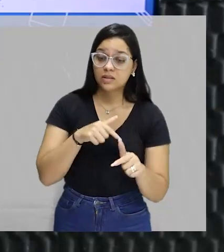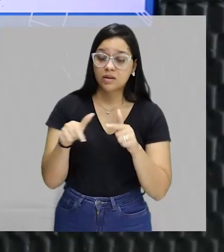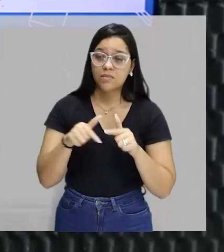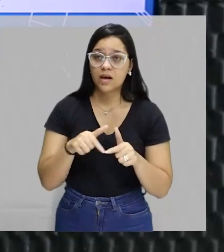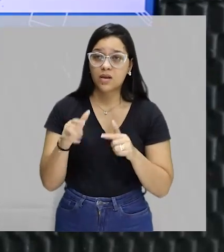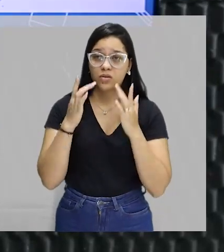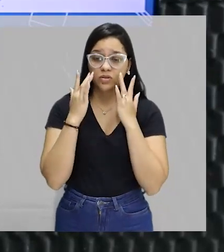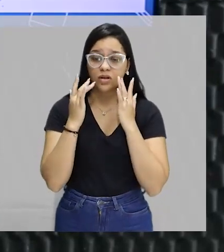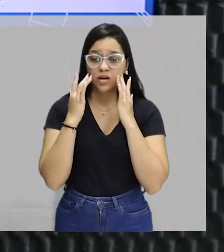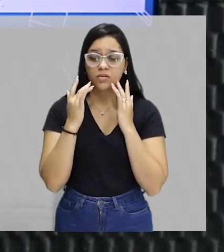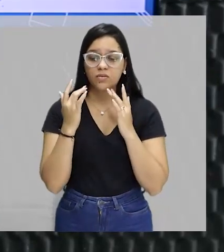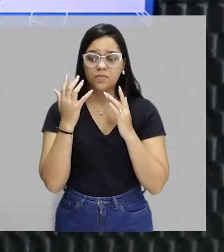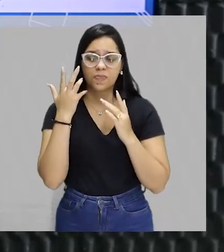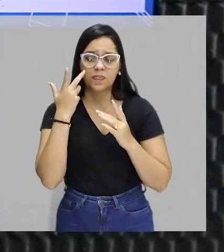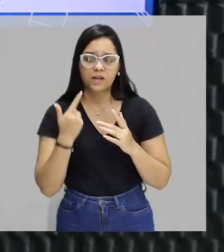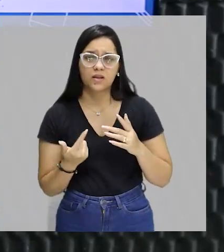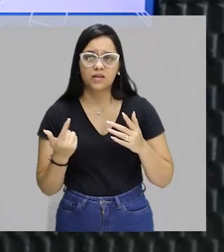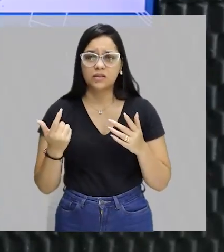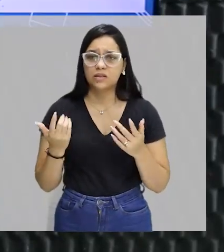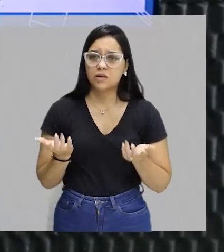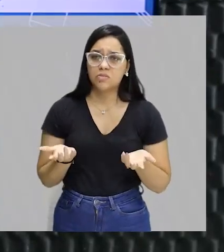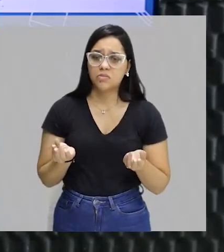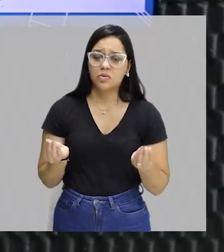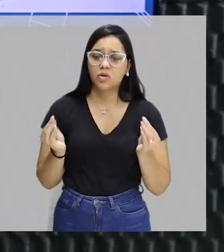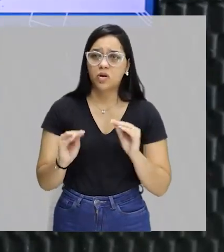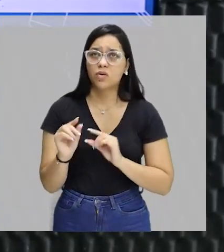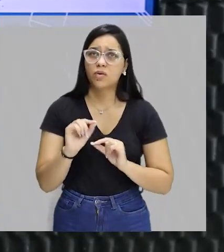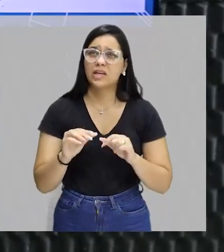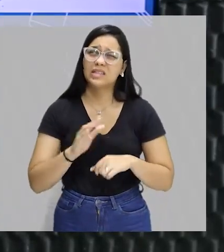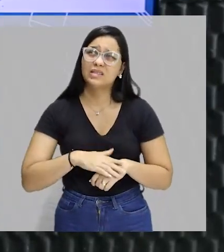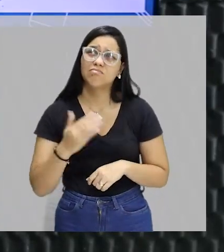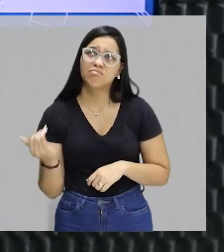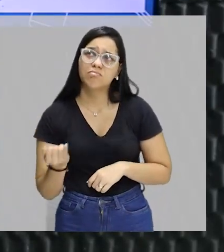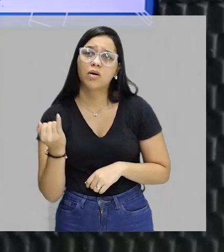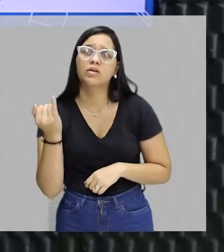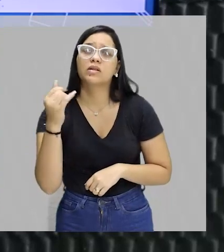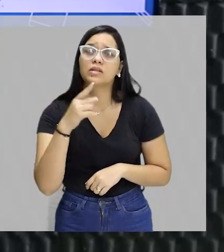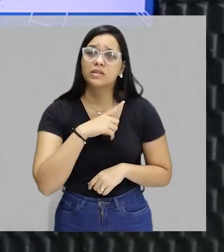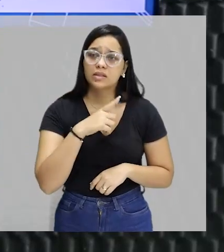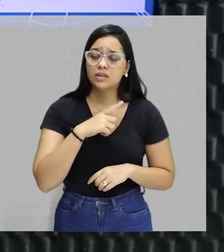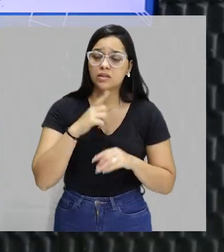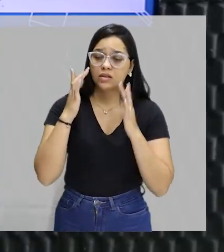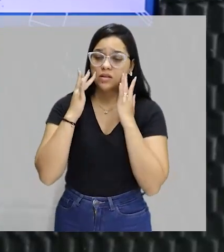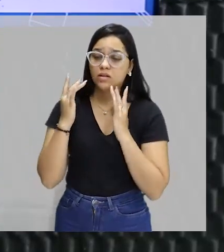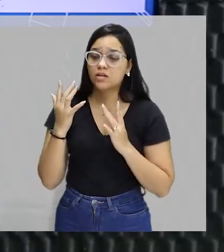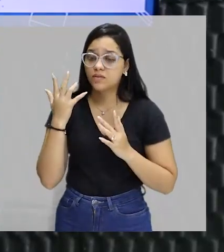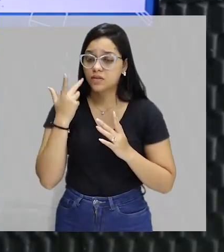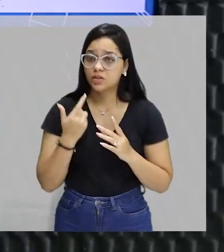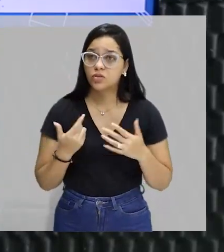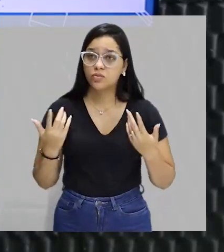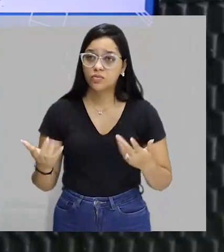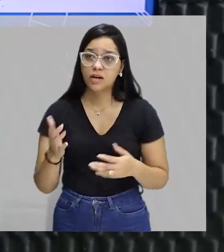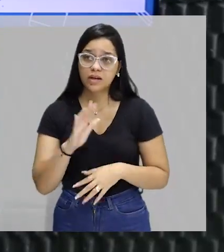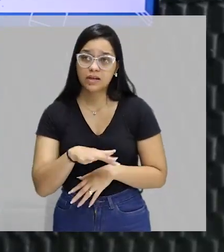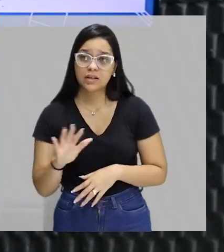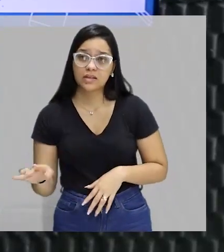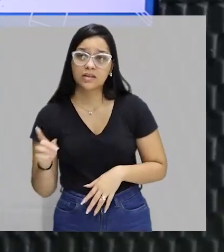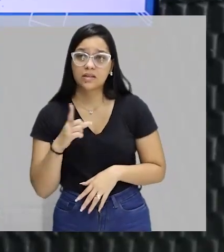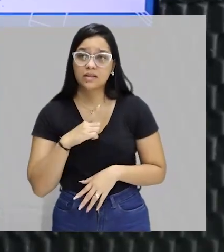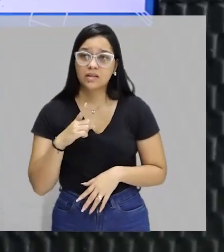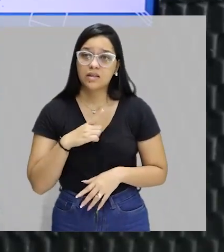teatro infantil. E aí, muita gente não coloca no patamar de importância que tem o teatro infantil para a criança, que trata,